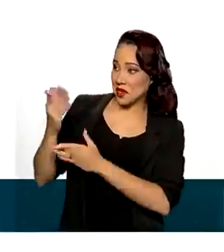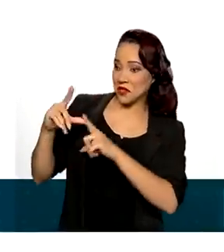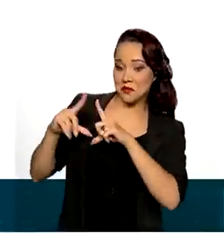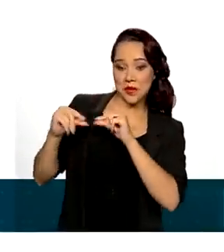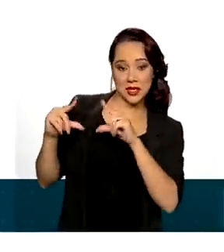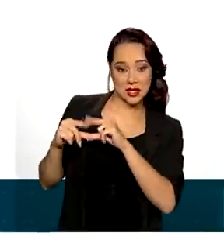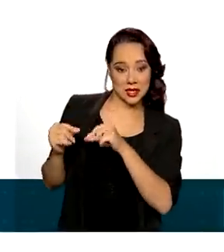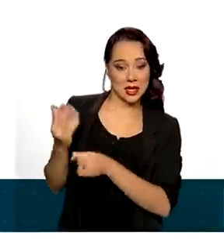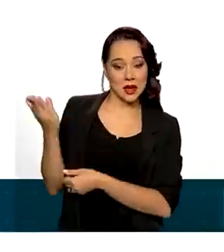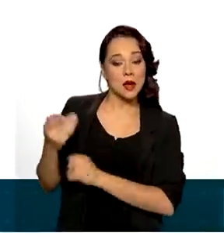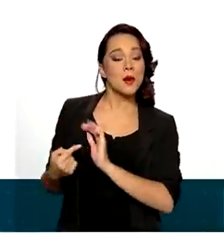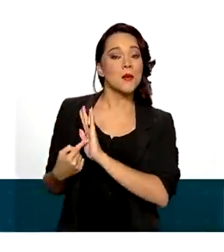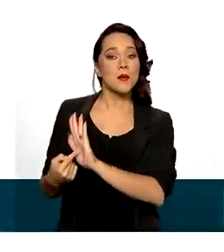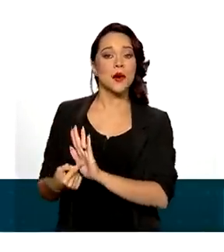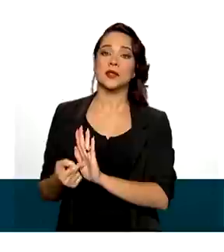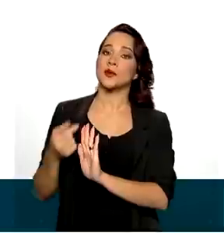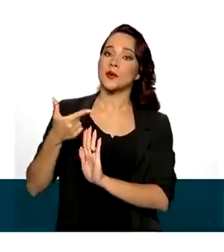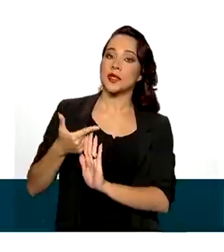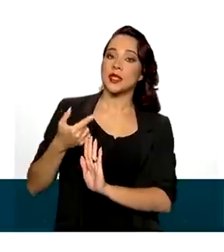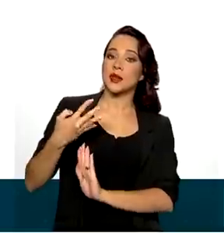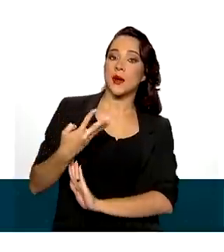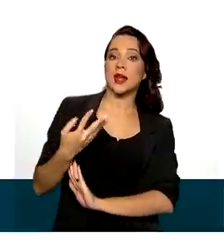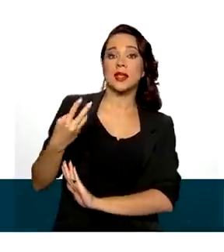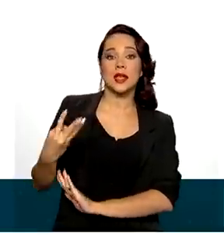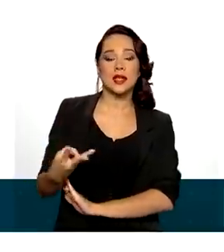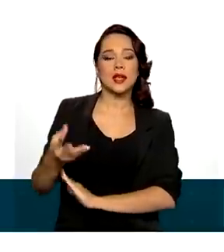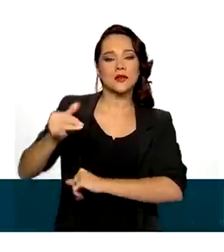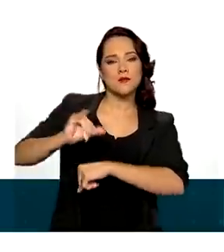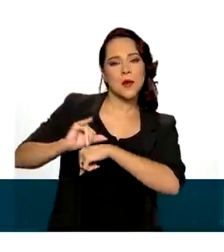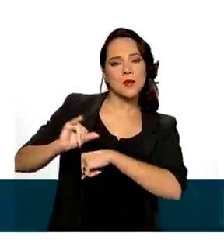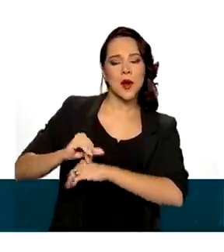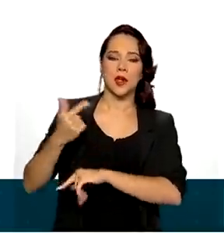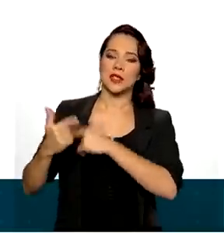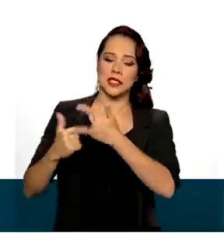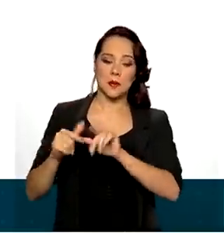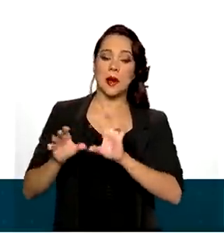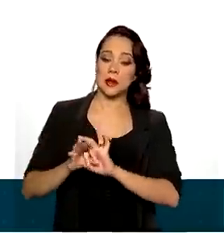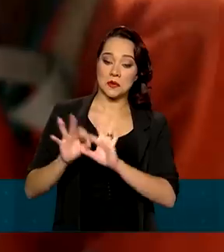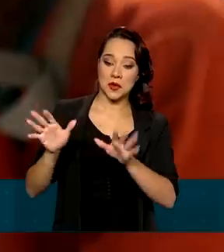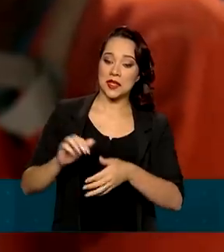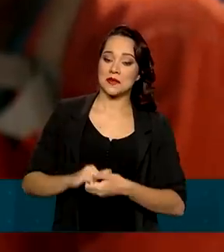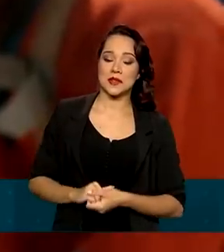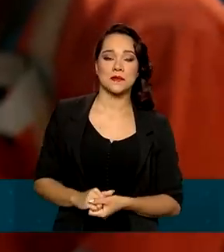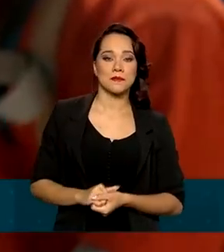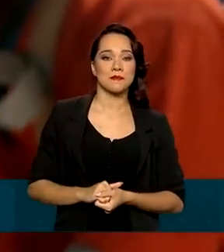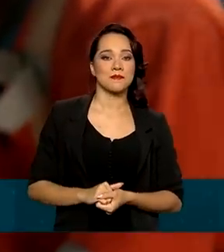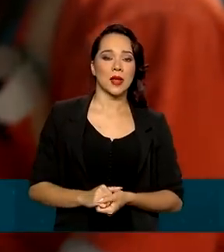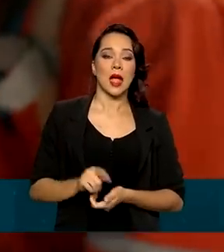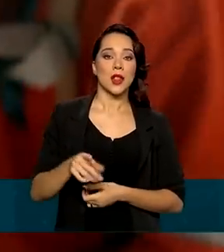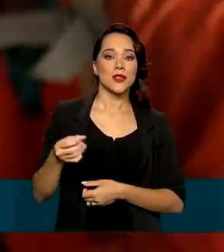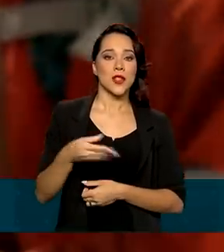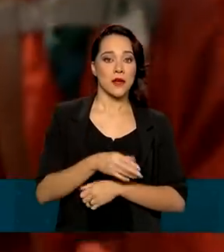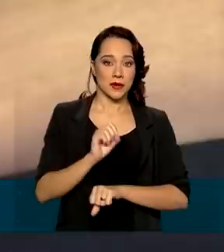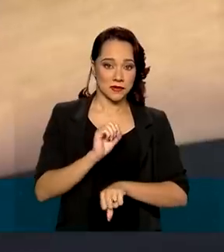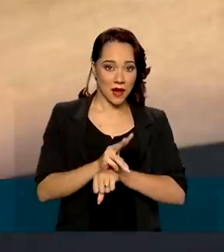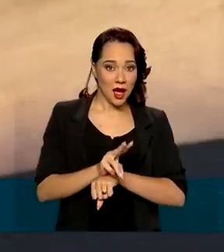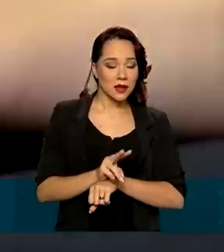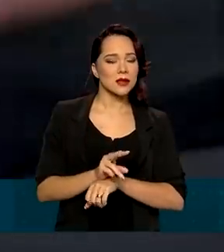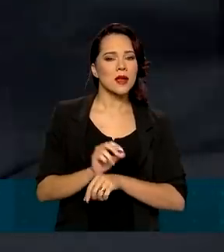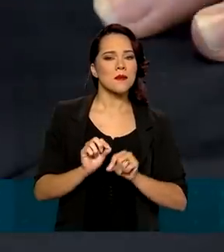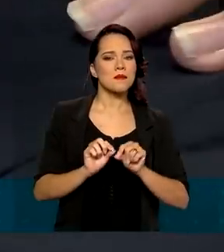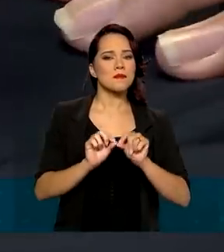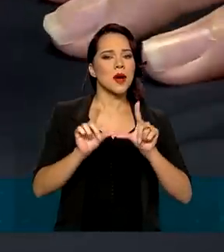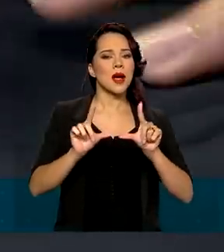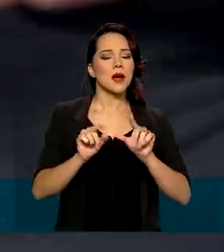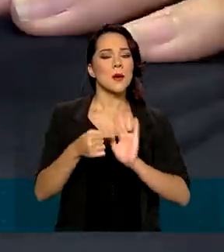Distrito Federal mostra 243 postos de trabalho disponíveis. A abertura de novas vagas aparece